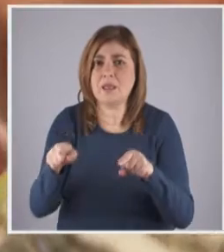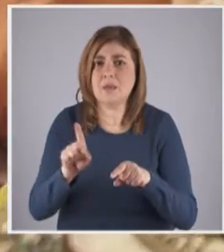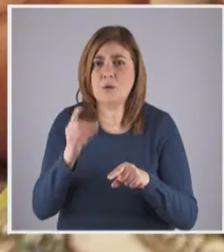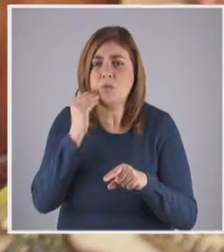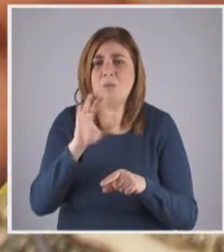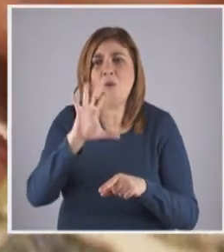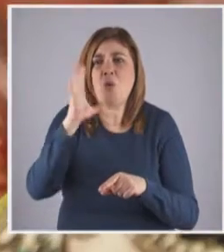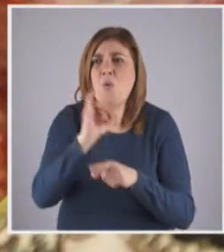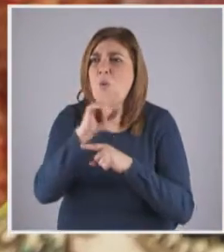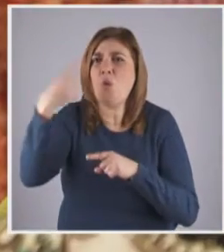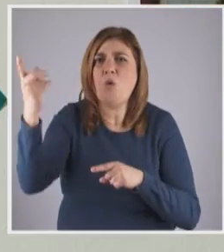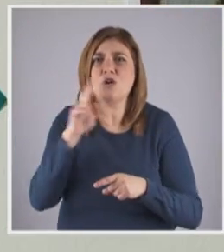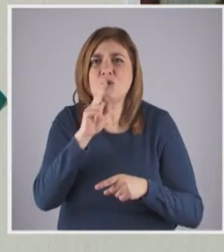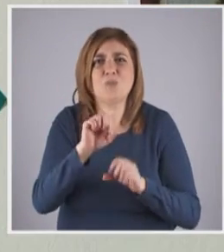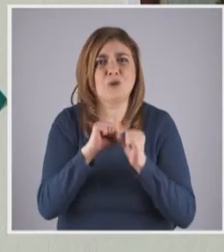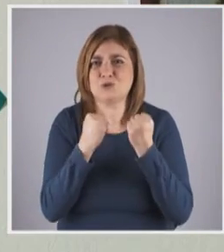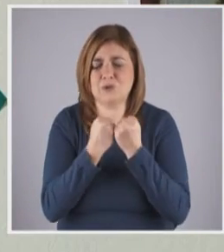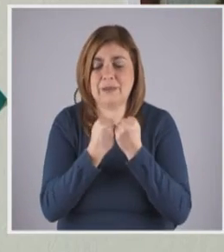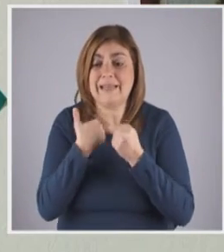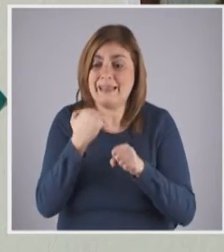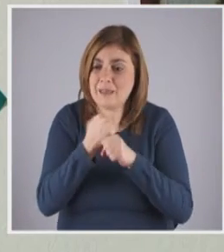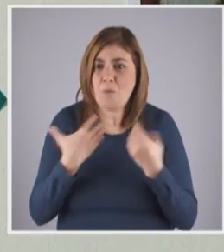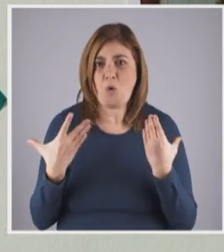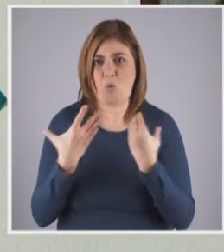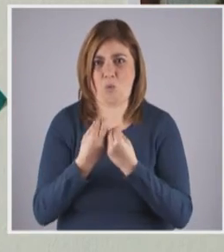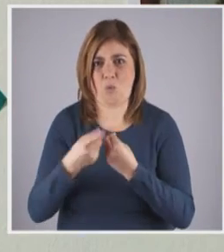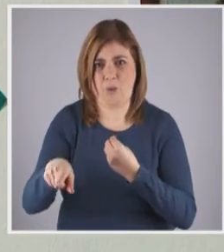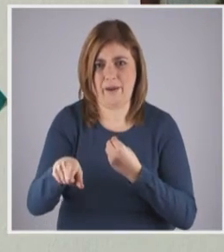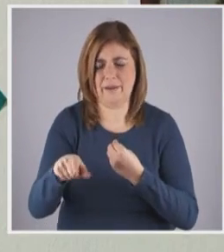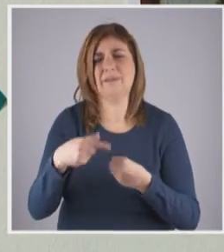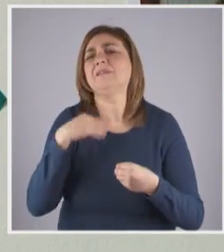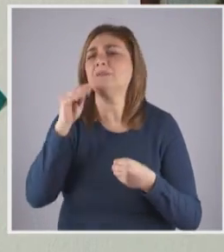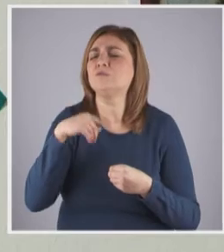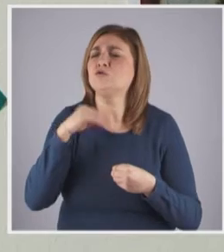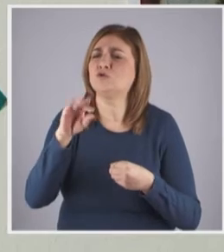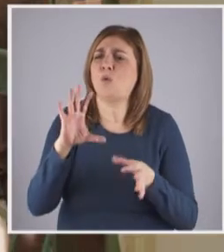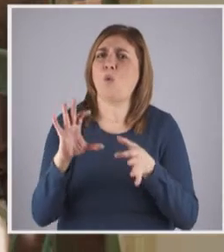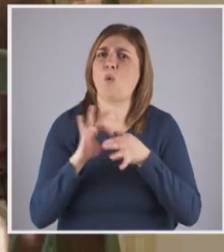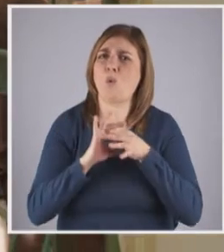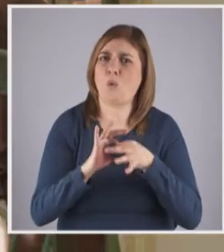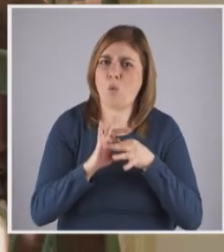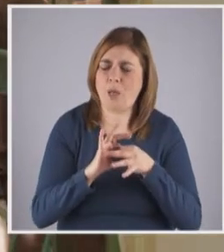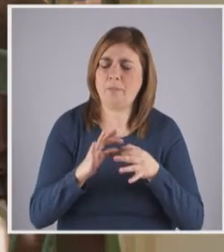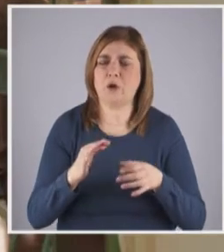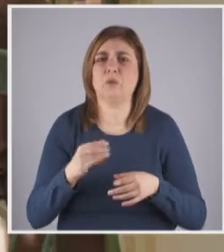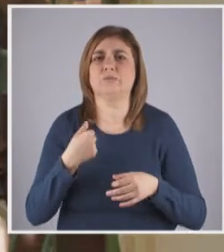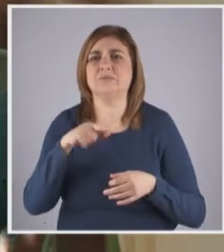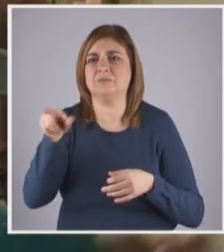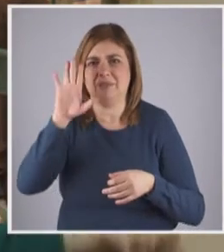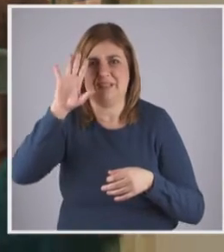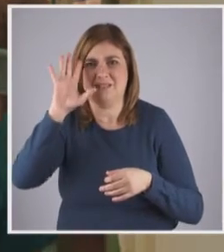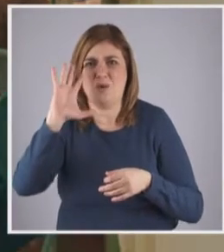acontece em muitas outras respostas sociais. Nós estamos a trabalhar com eles. O facto de os chamarmos colaboradores, o facto de eles saberem